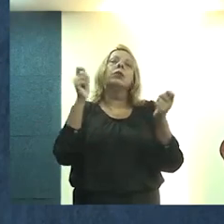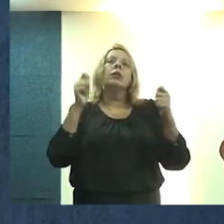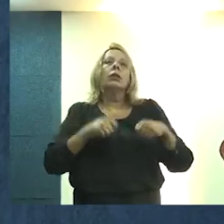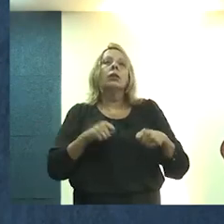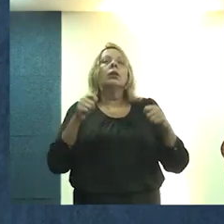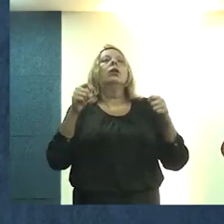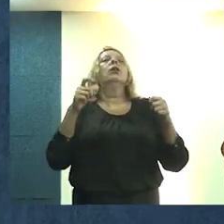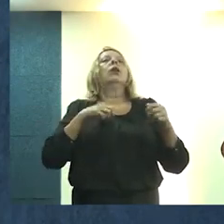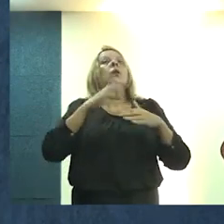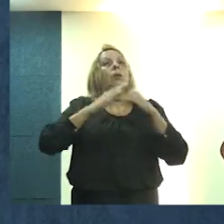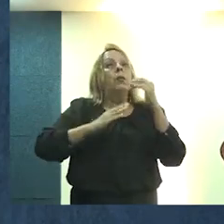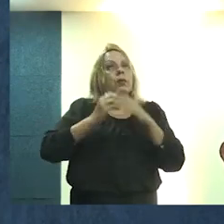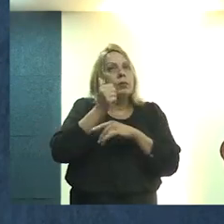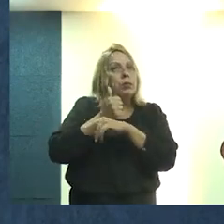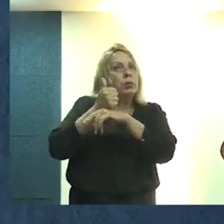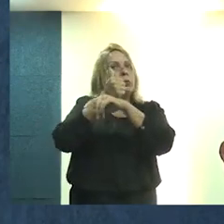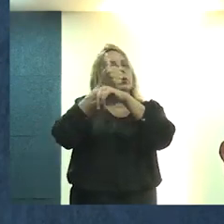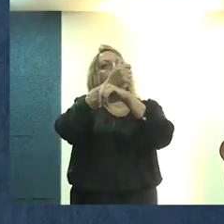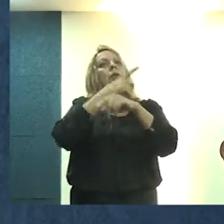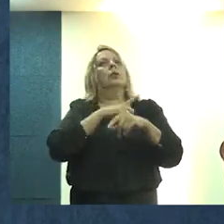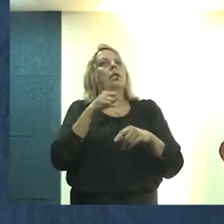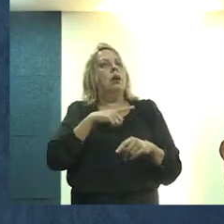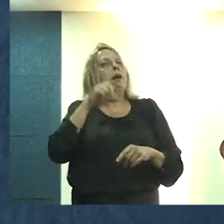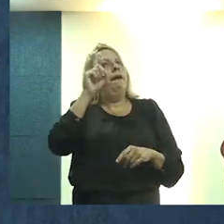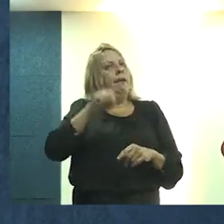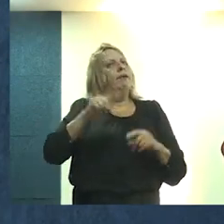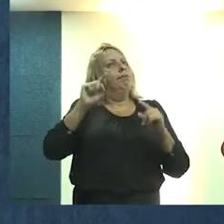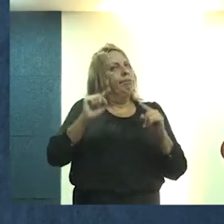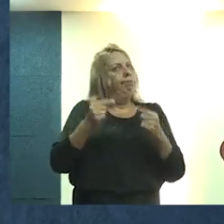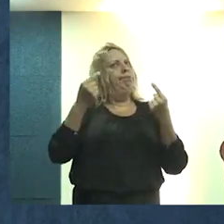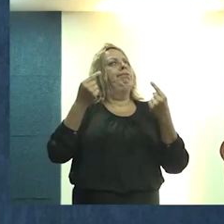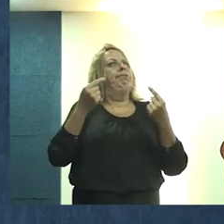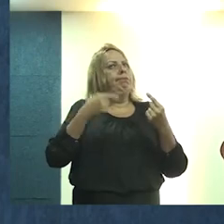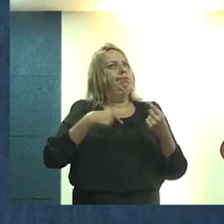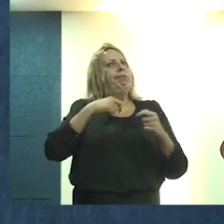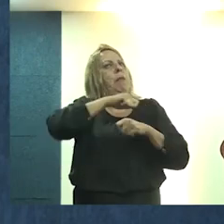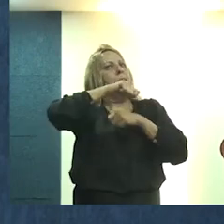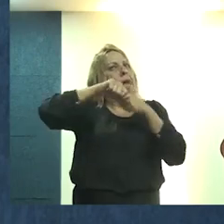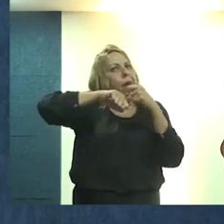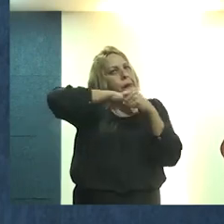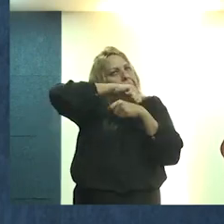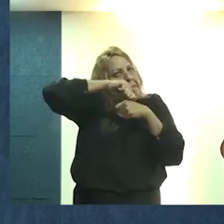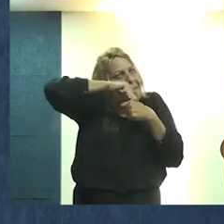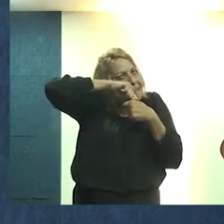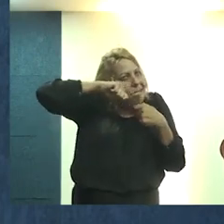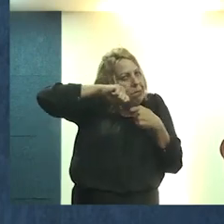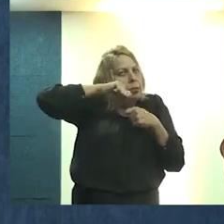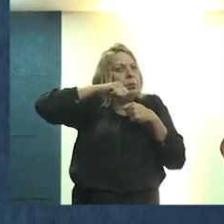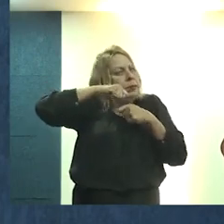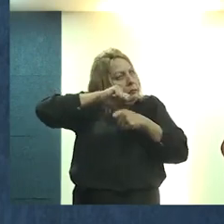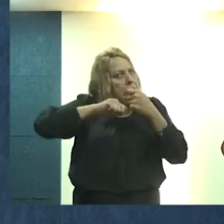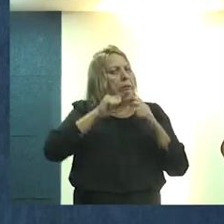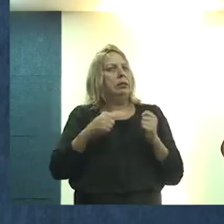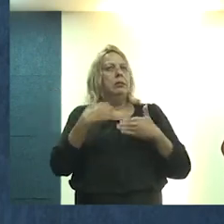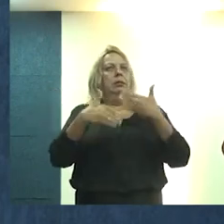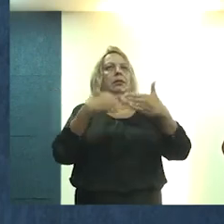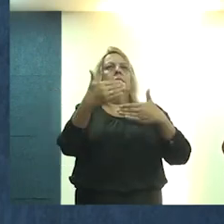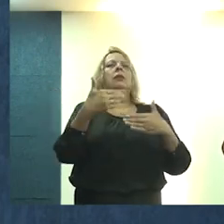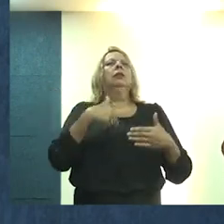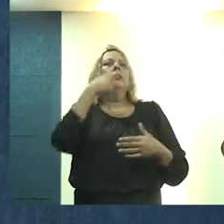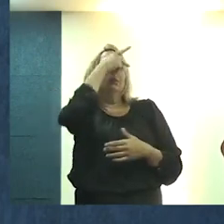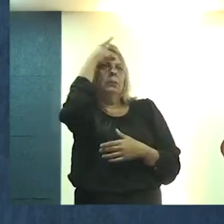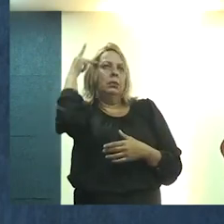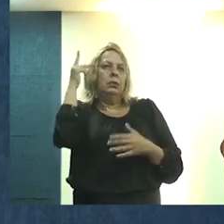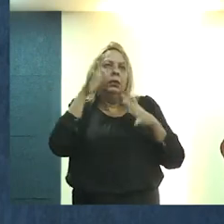acesso aos profissionais é o nosso grande nó que a gente precisa avançar e a